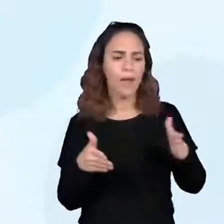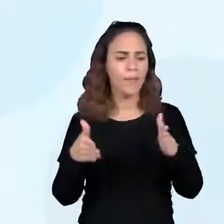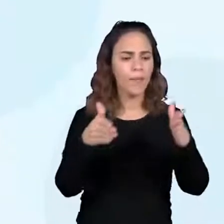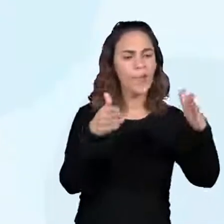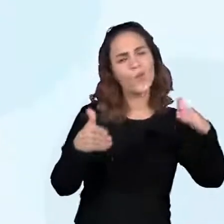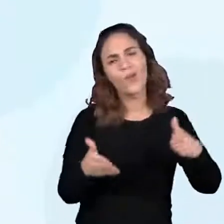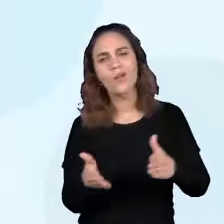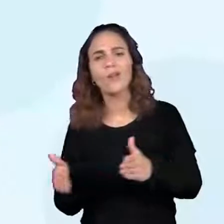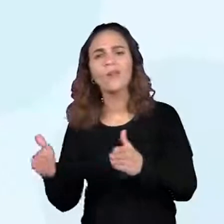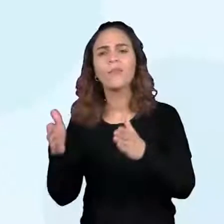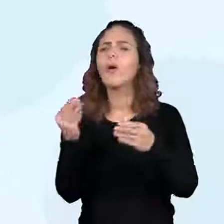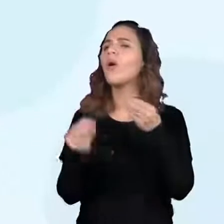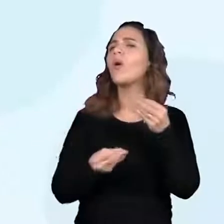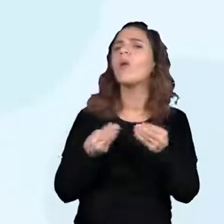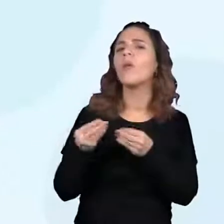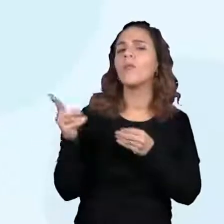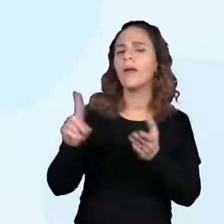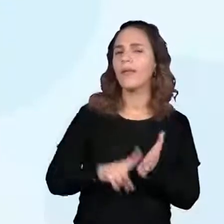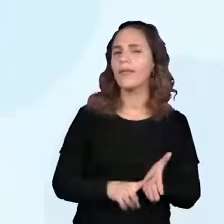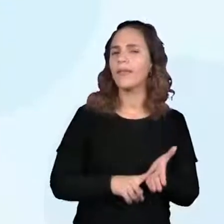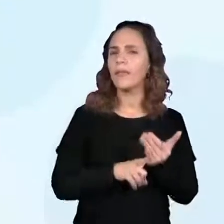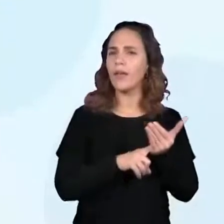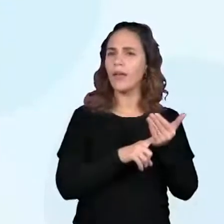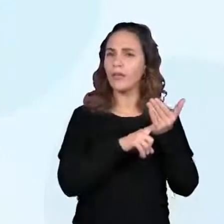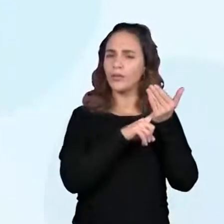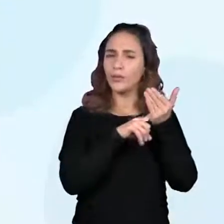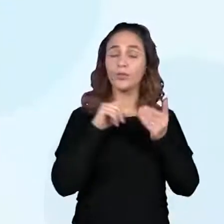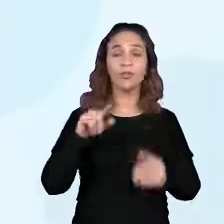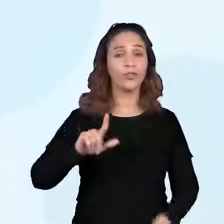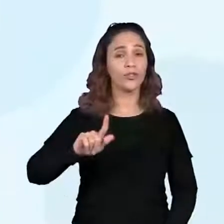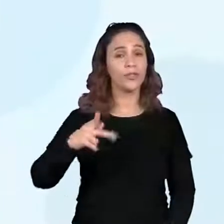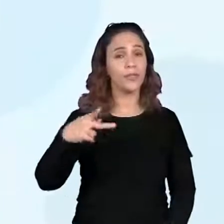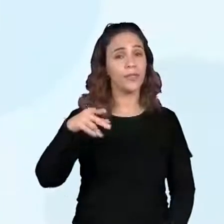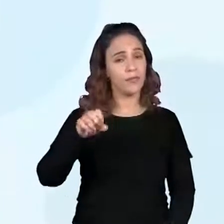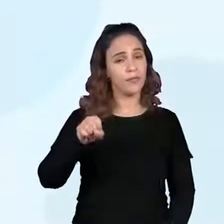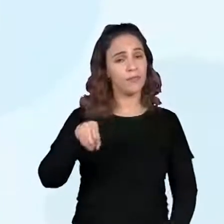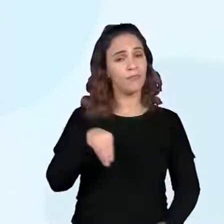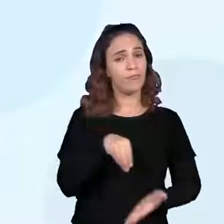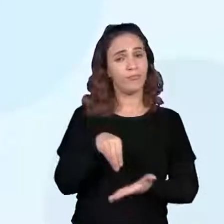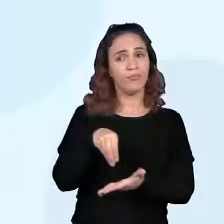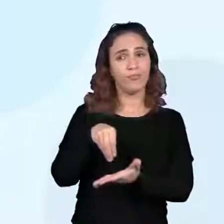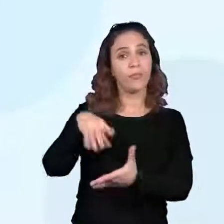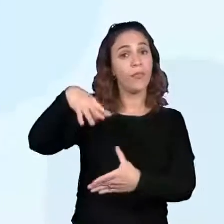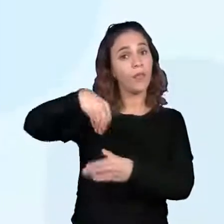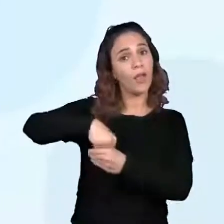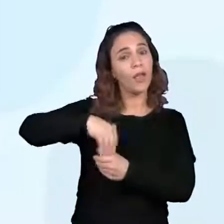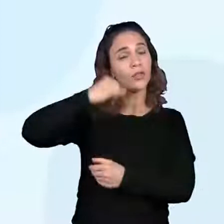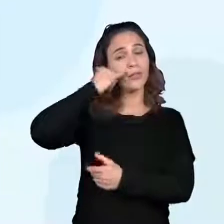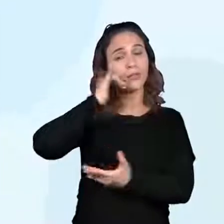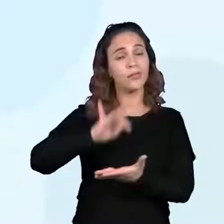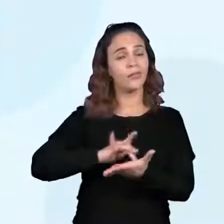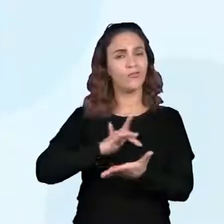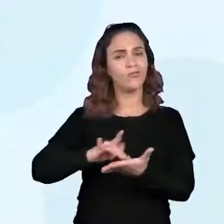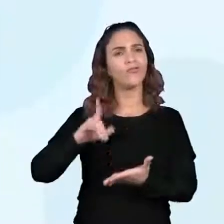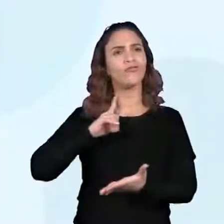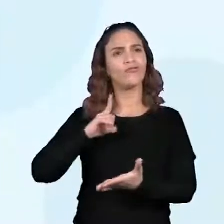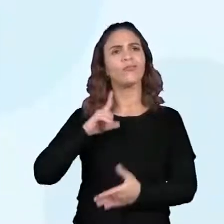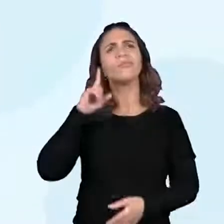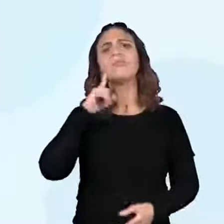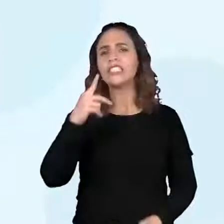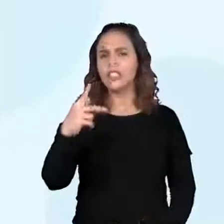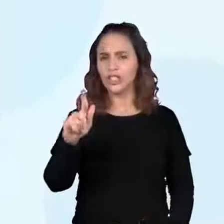trajetos utilizando a tecnologia do GPS no próprio celular. O Global Position